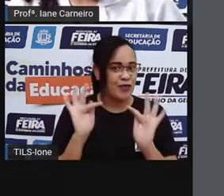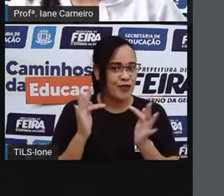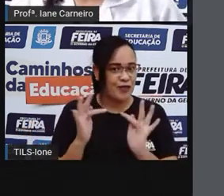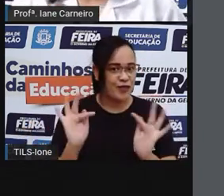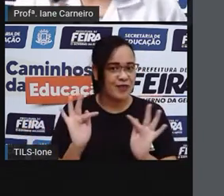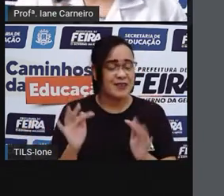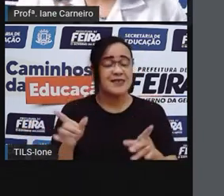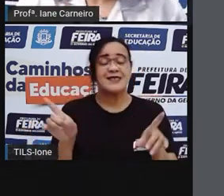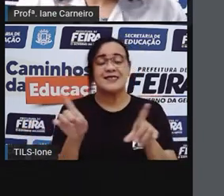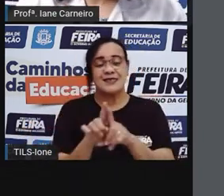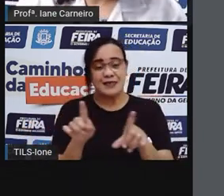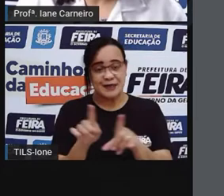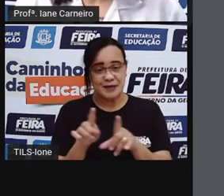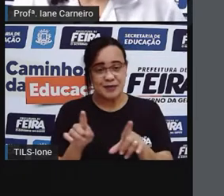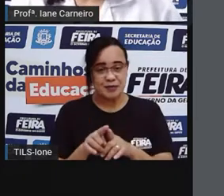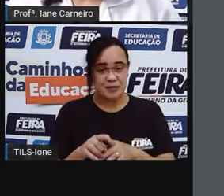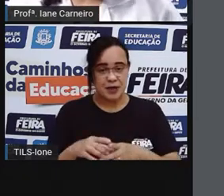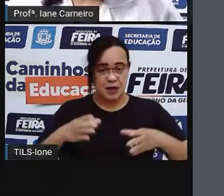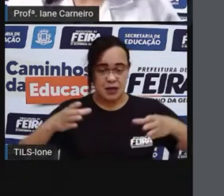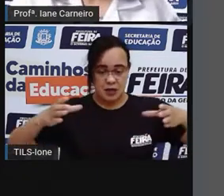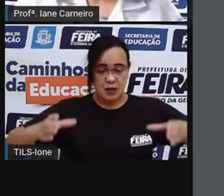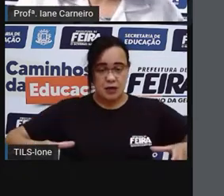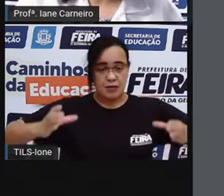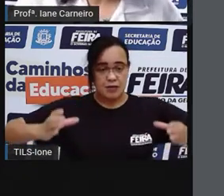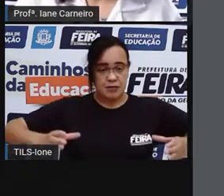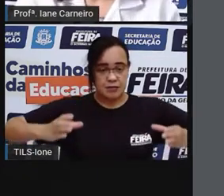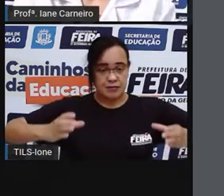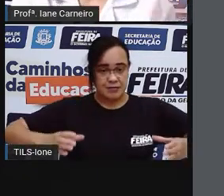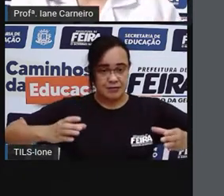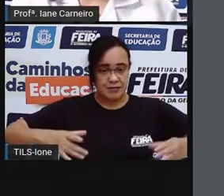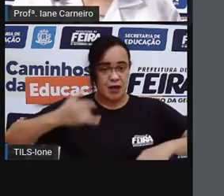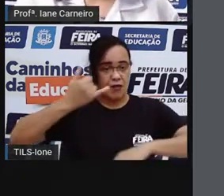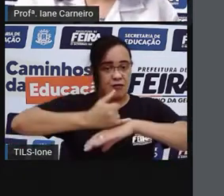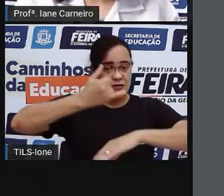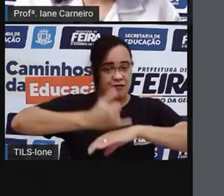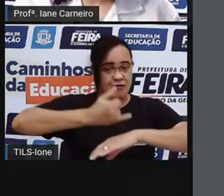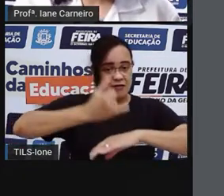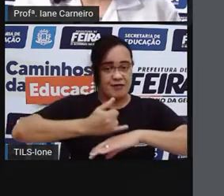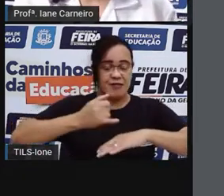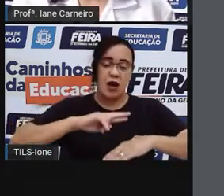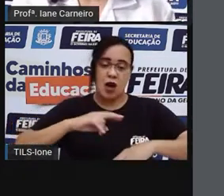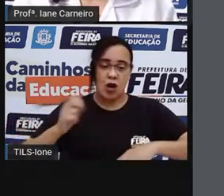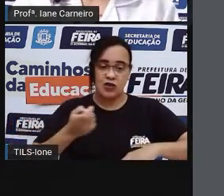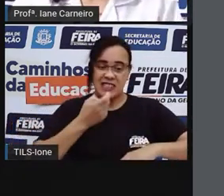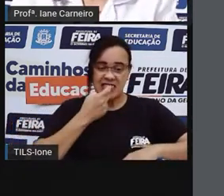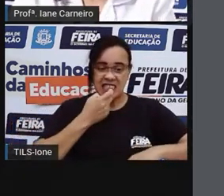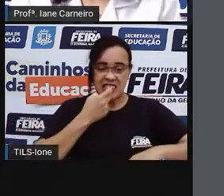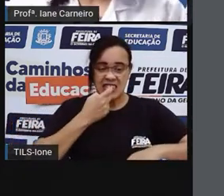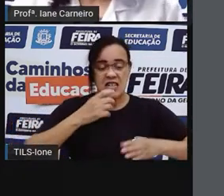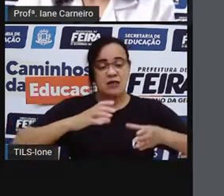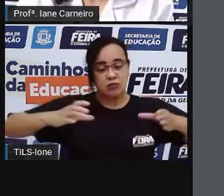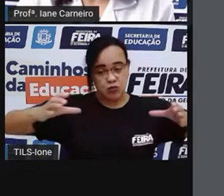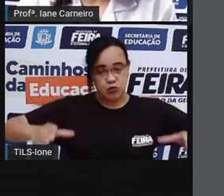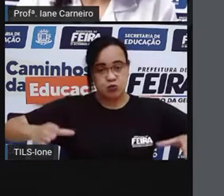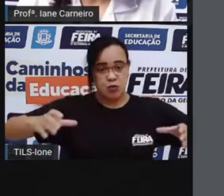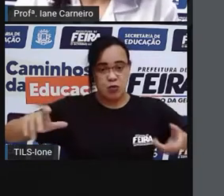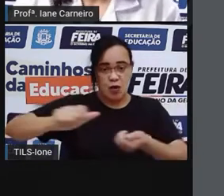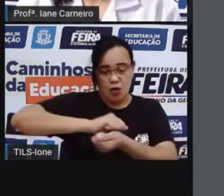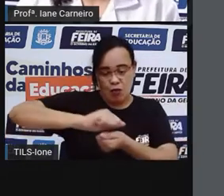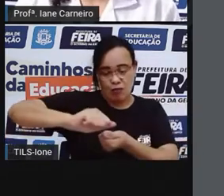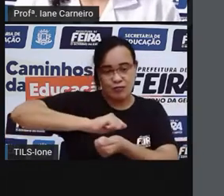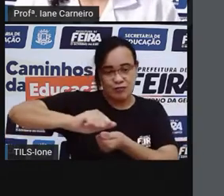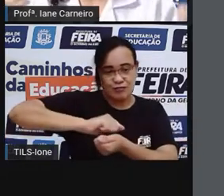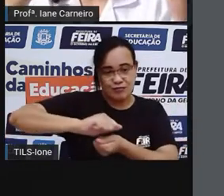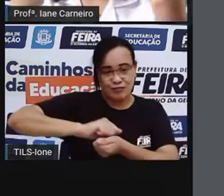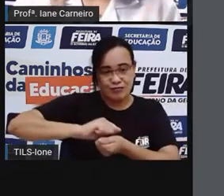Além, né, dessa palavra bacia, além dessa parte do corpo que a gente chama de forma popular, tem a bacia onde se lava a roupa,